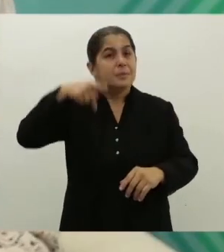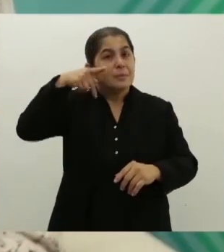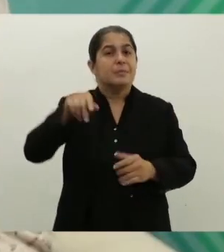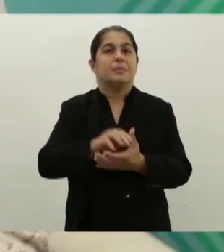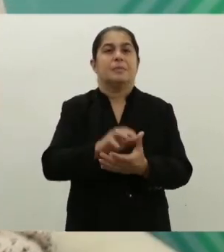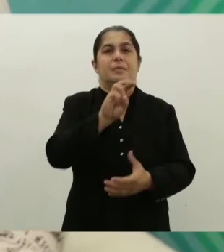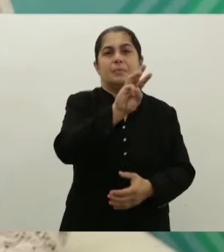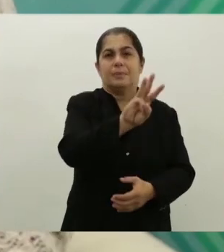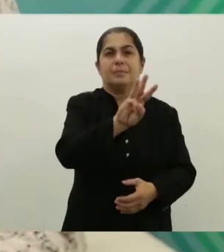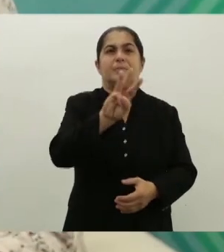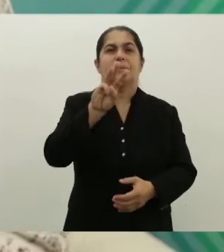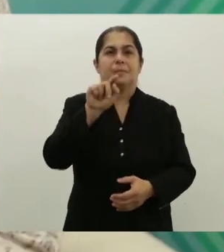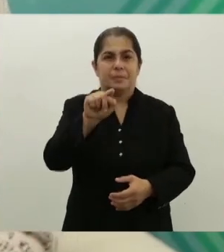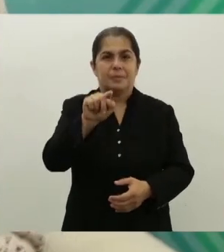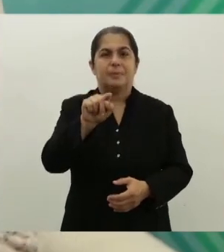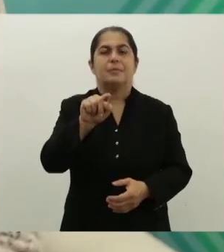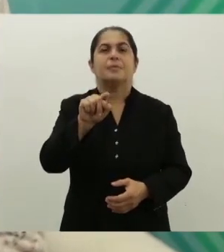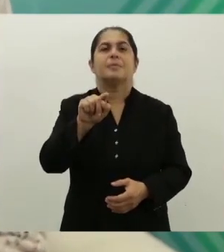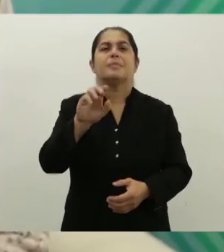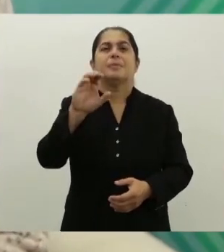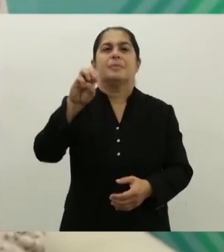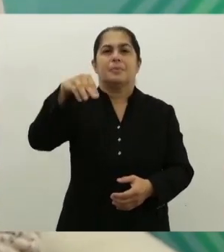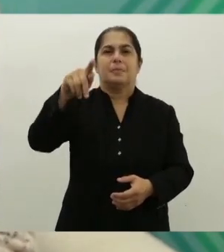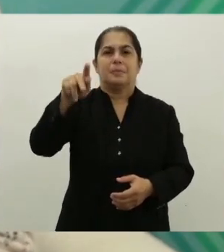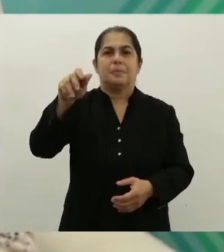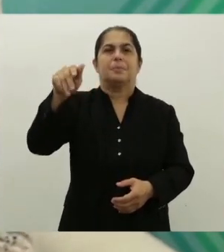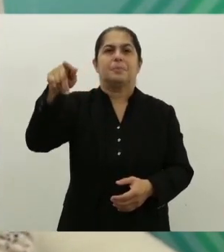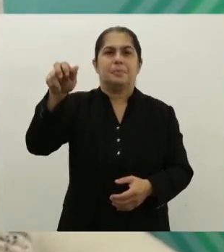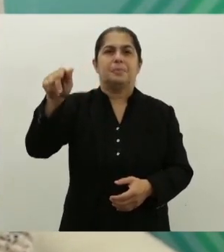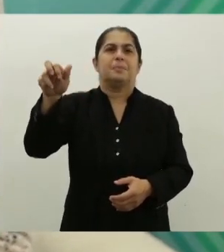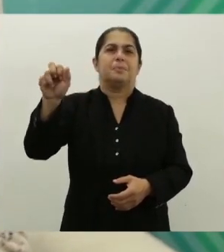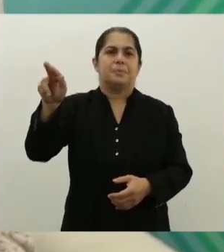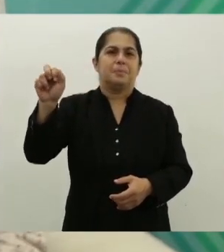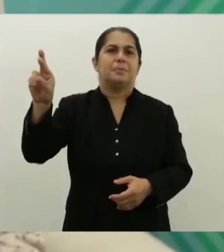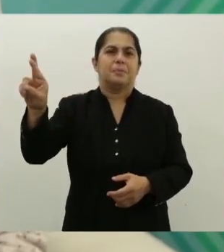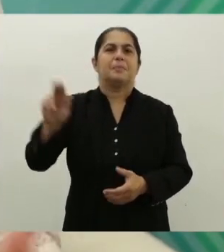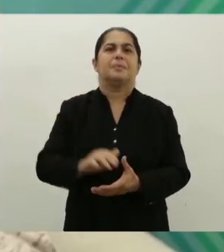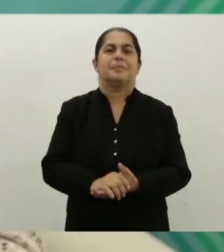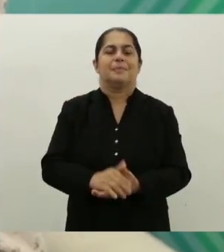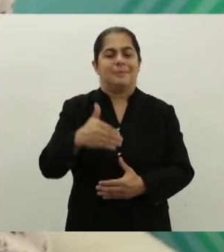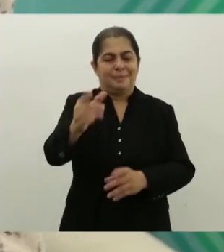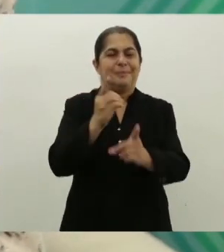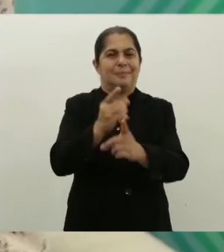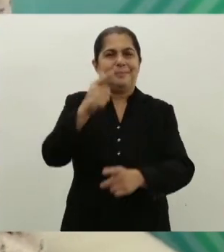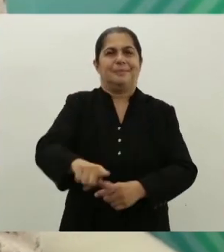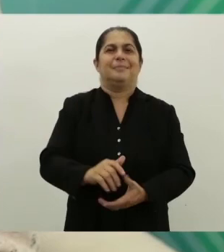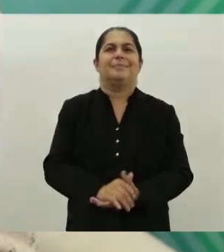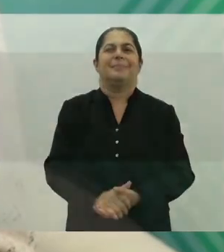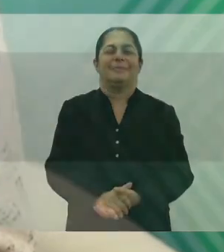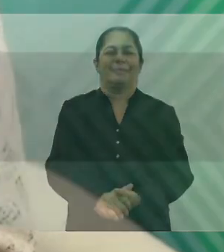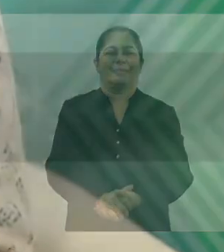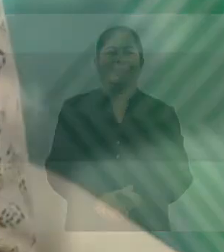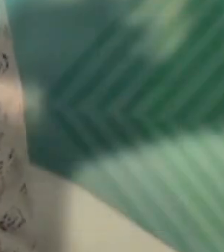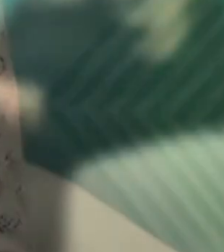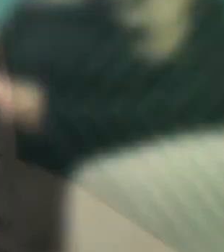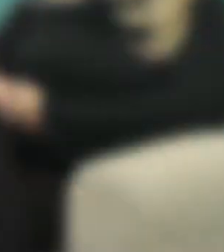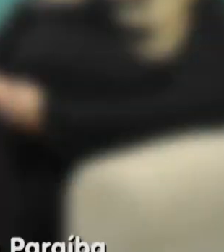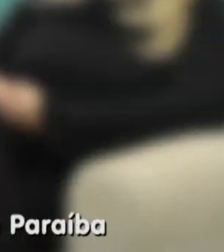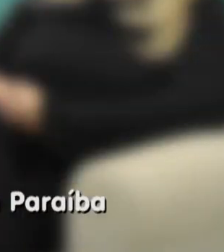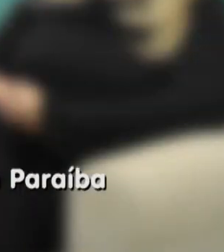Público Paraibano você encontra no portal www.mppb.mp.br. Até o próximo programa.